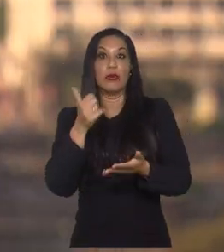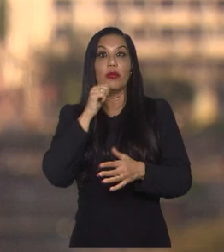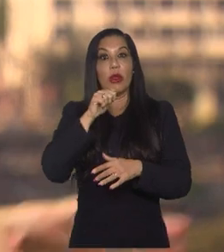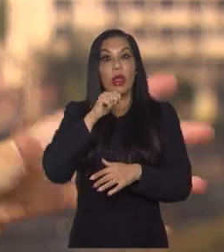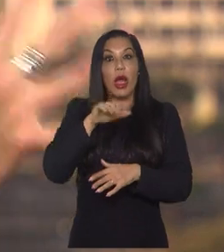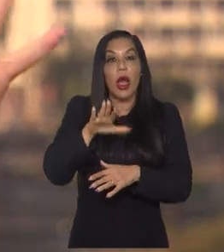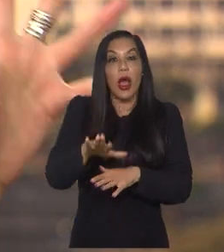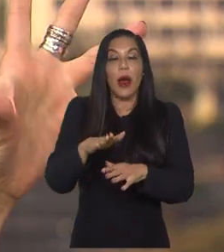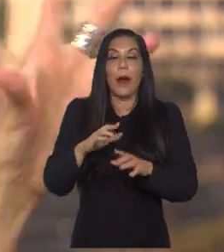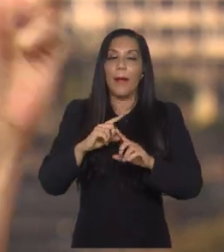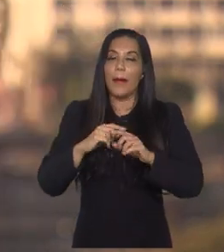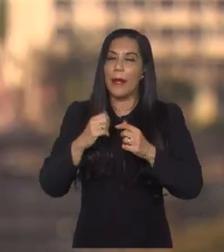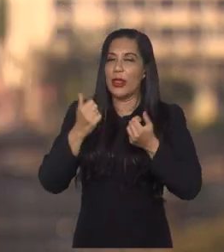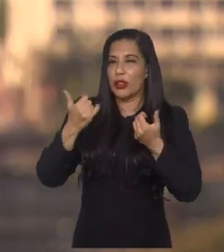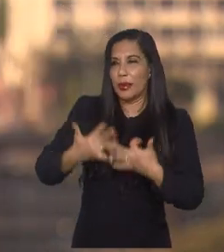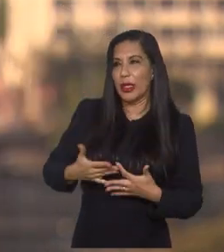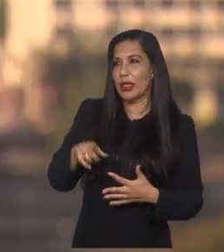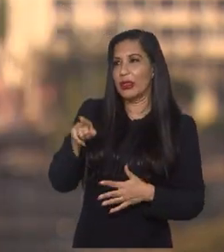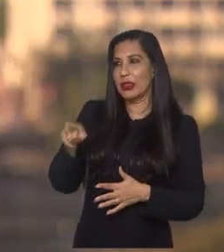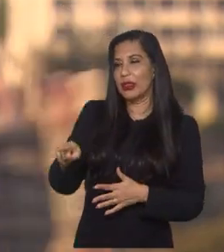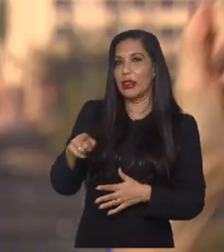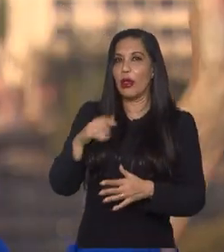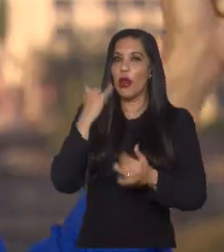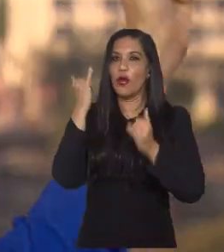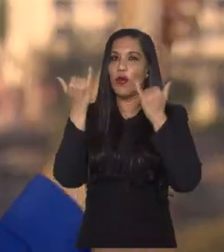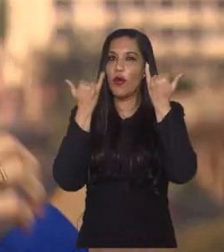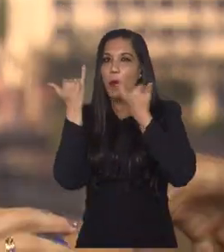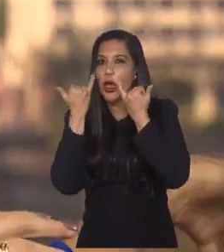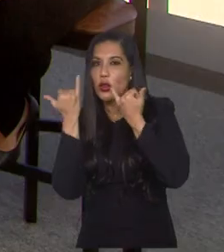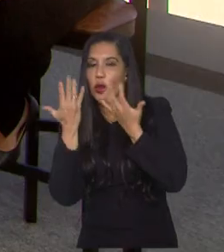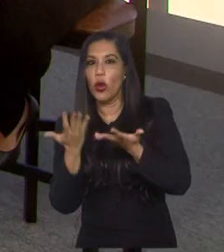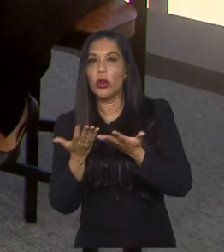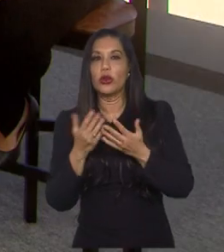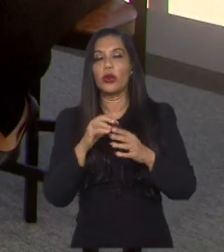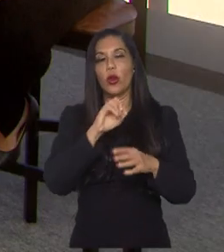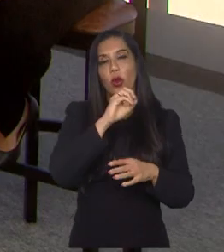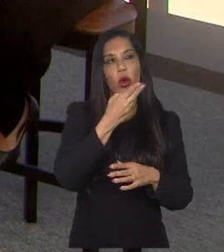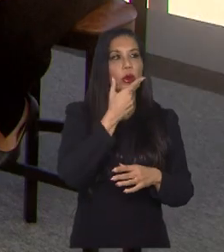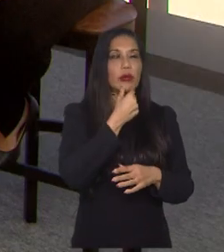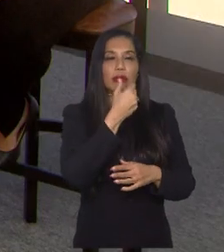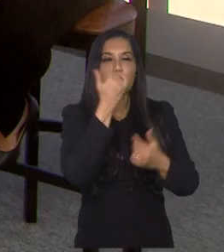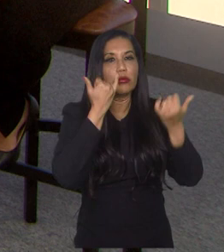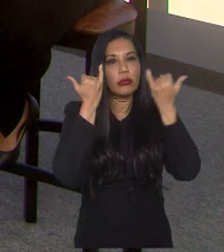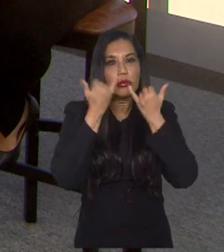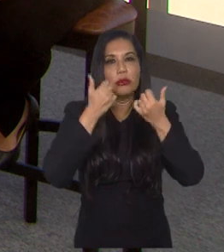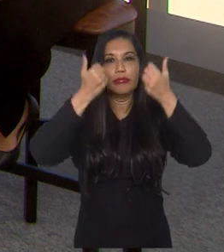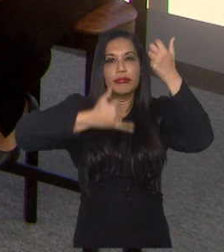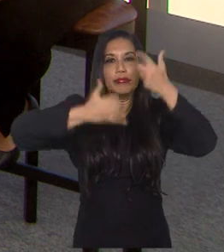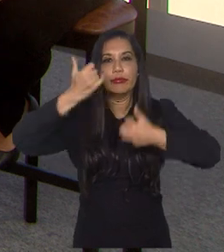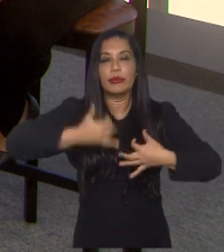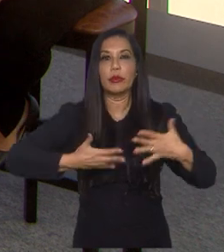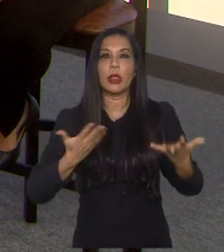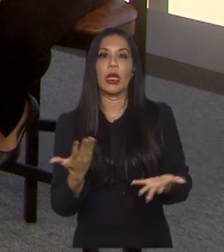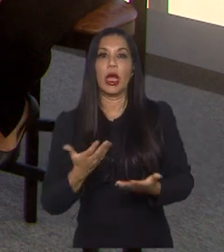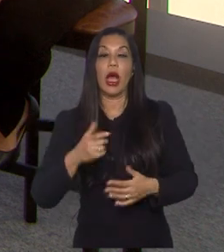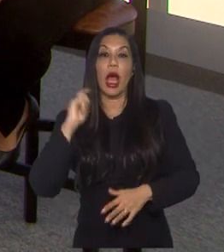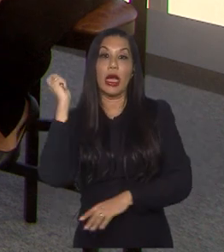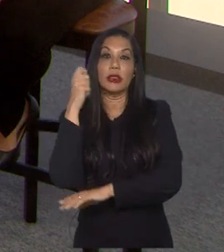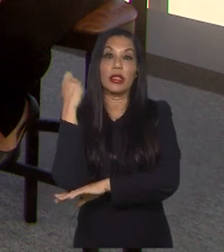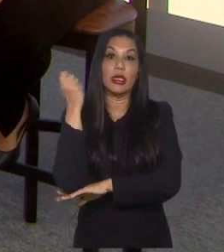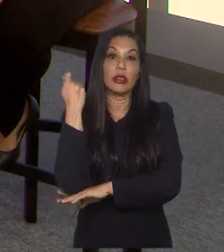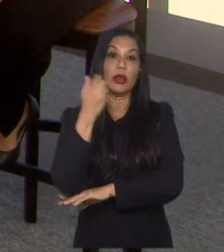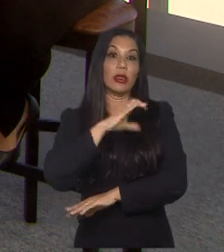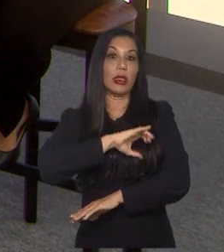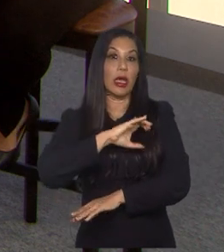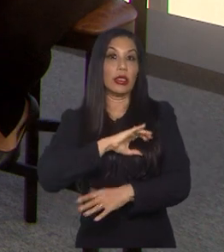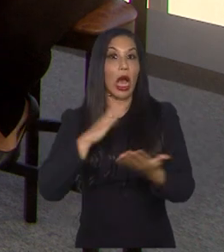mas eu não me engano, não sei se talvez você tem mais informações sobre isso, ou Tiago, aí fique à vontade, você pode dizer, a seleção canadense